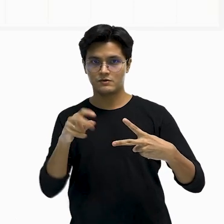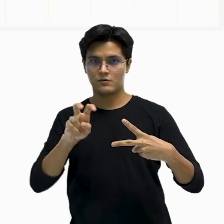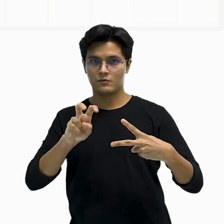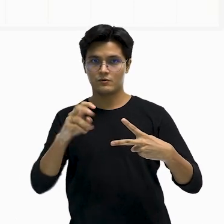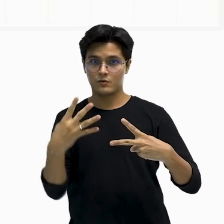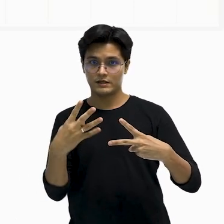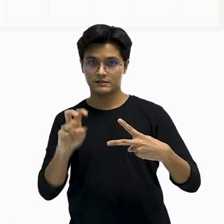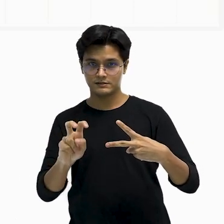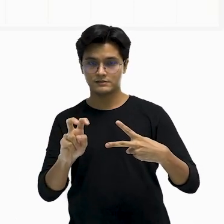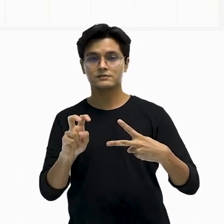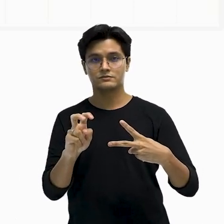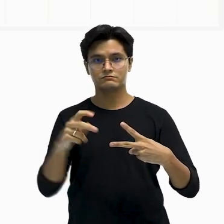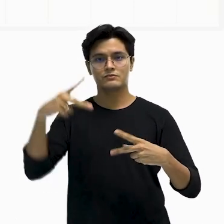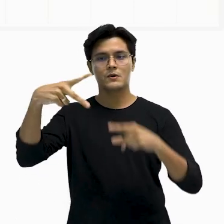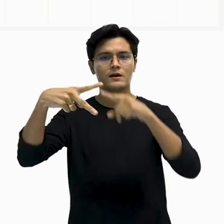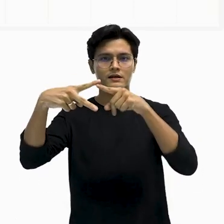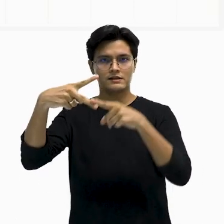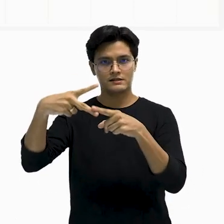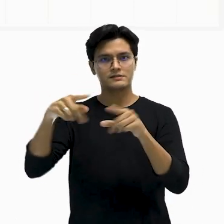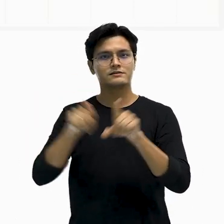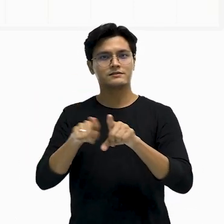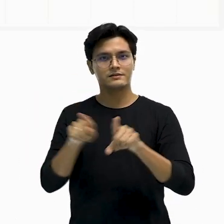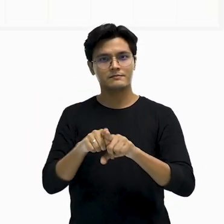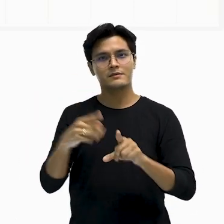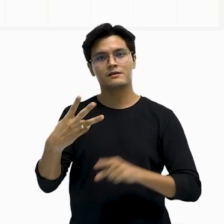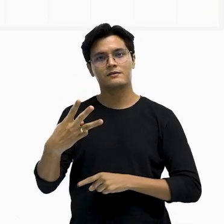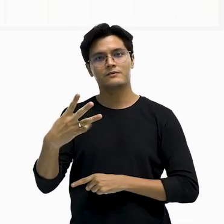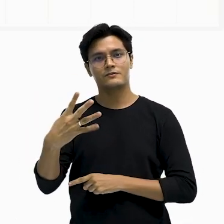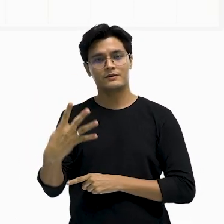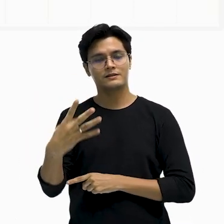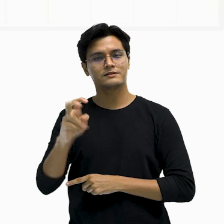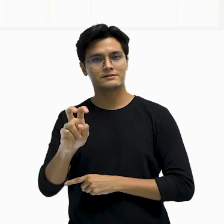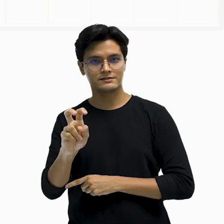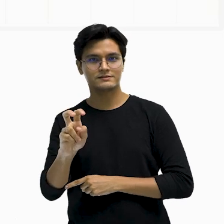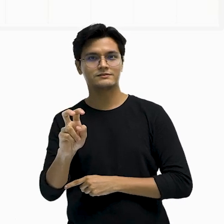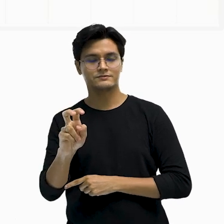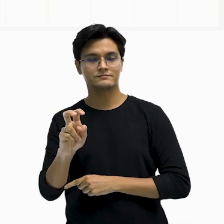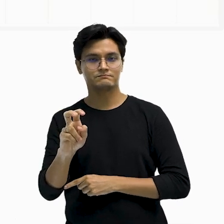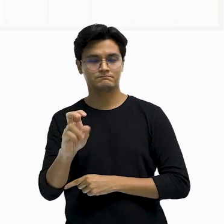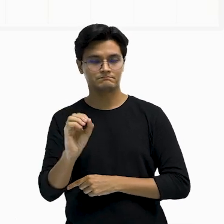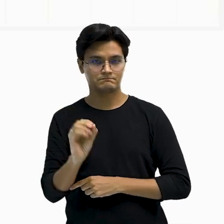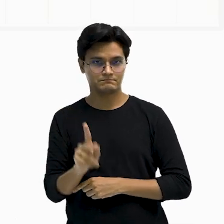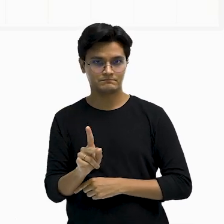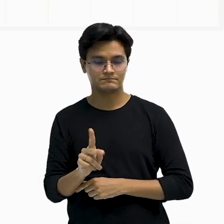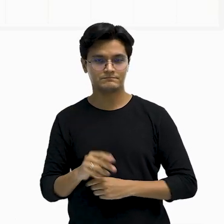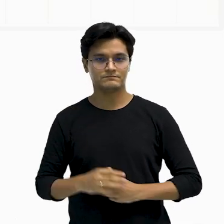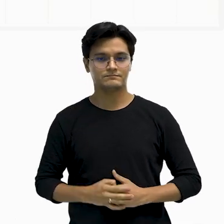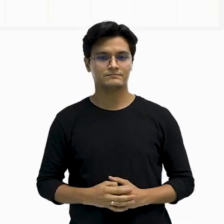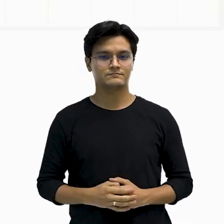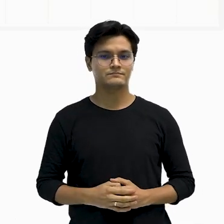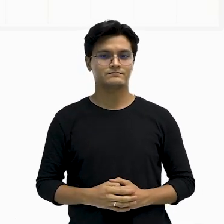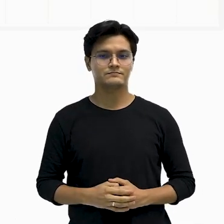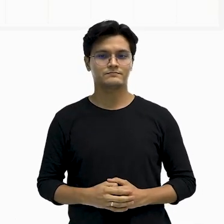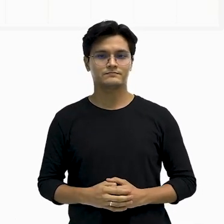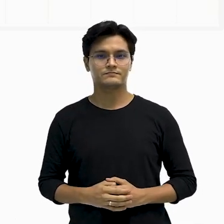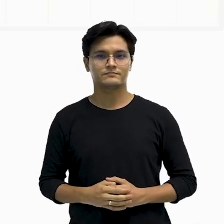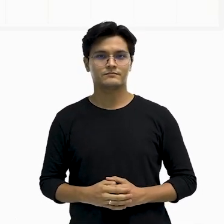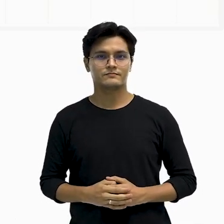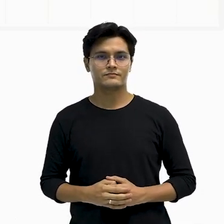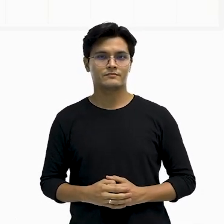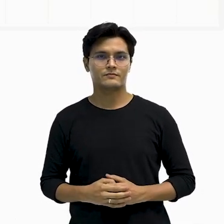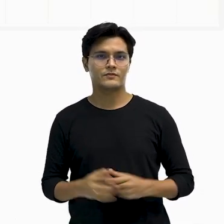O outro também irá valer 45 graus, tá? Já que,